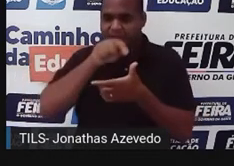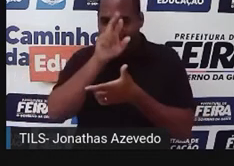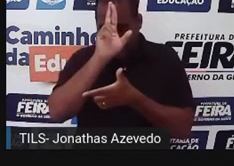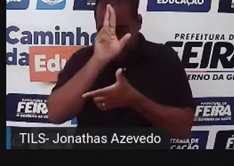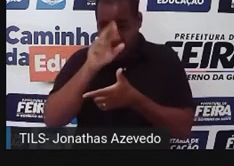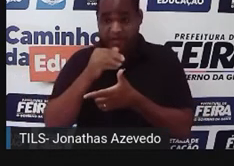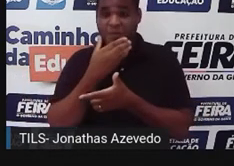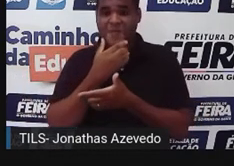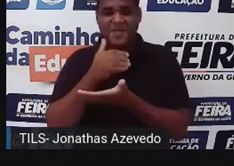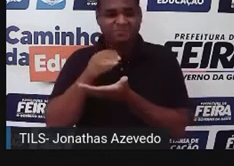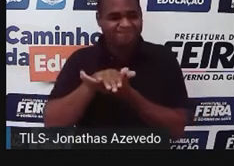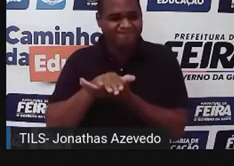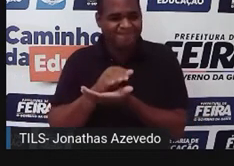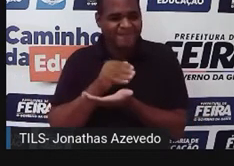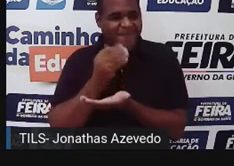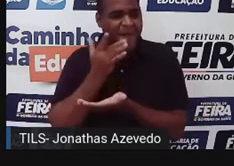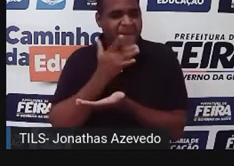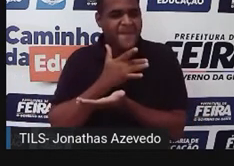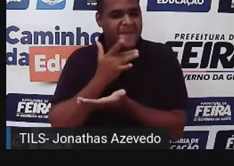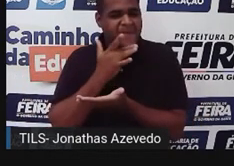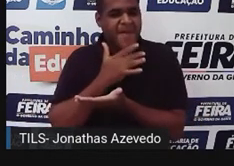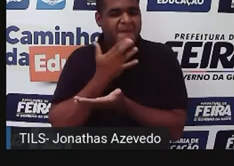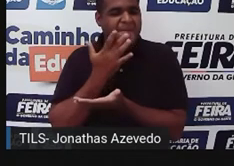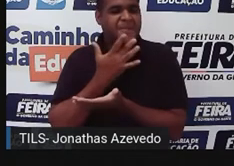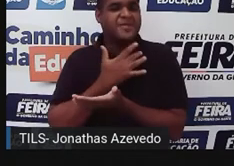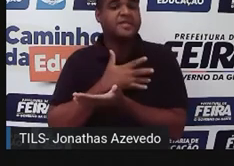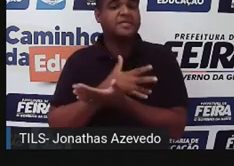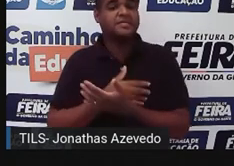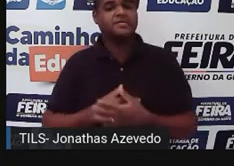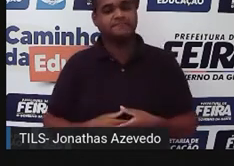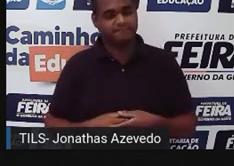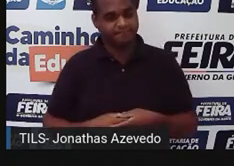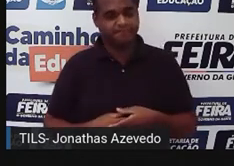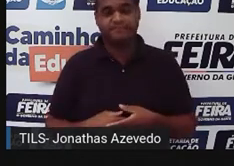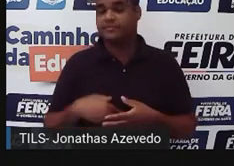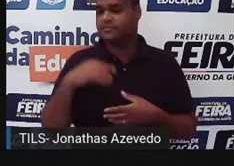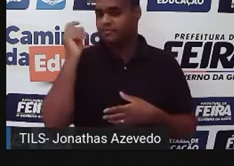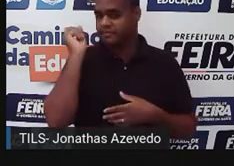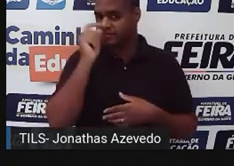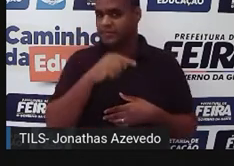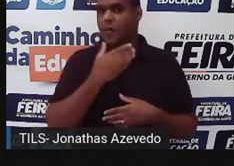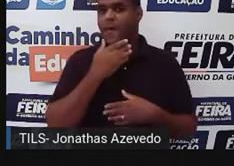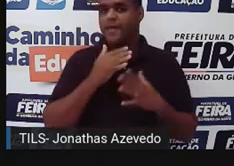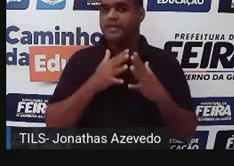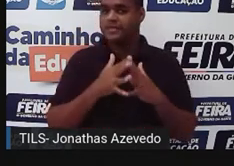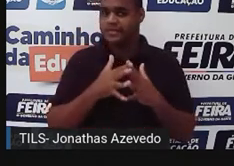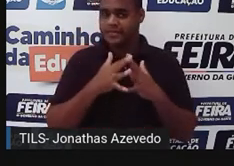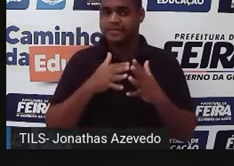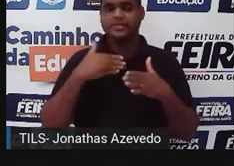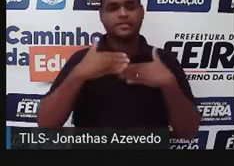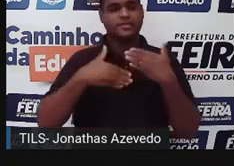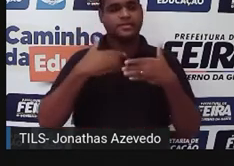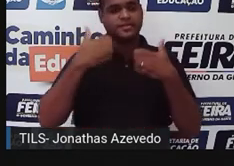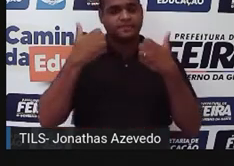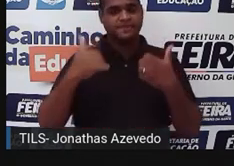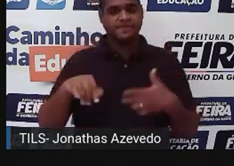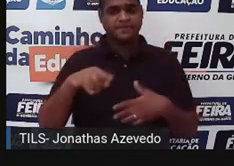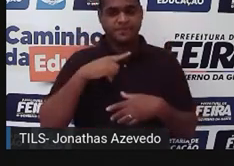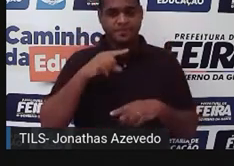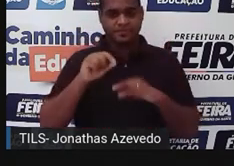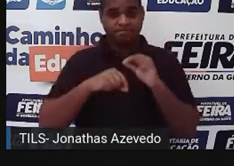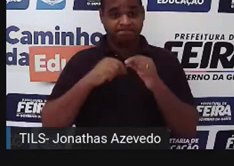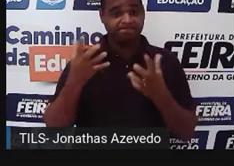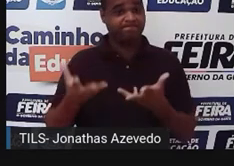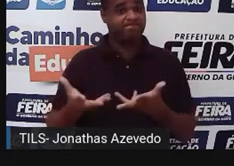marido comeu lambendo os beijos. Olha aí a coisa se complicando cada vez mais. E vamos caminhando para a parte